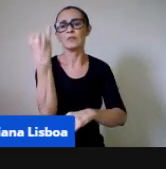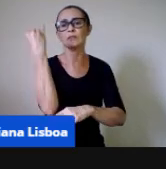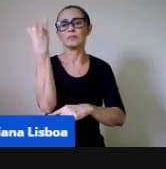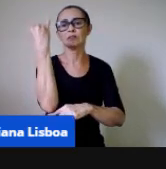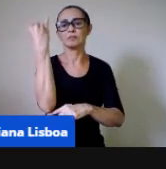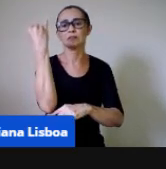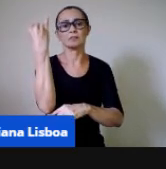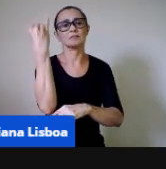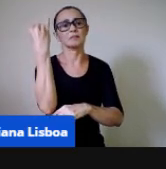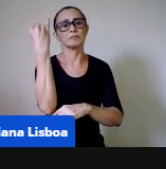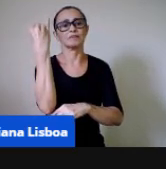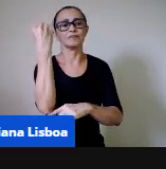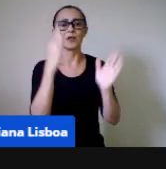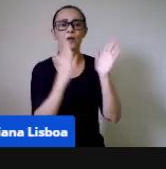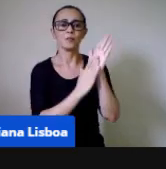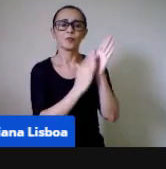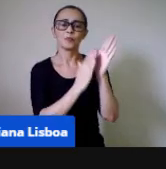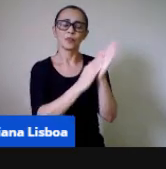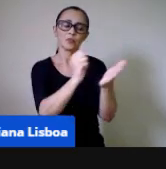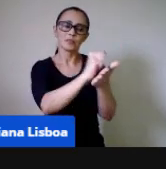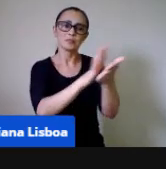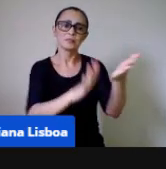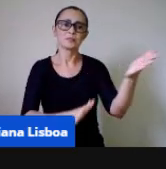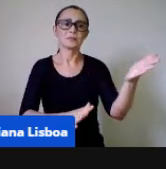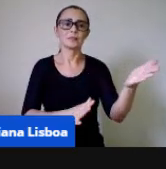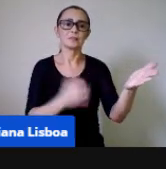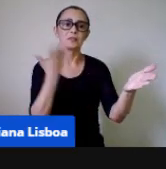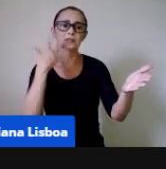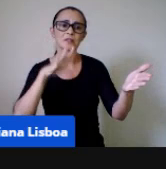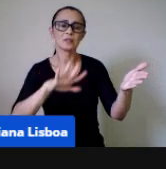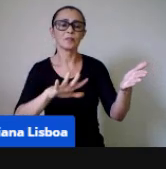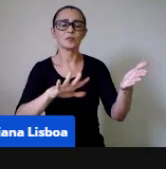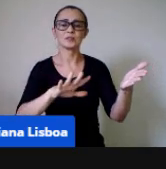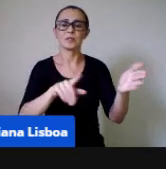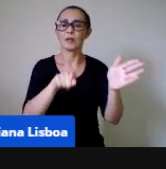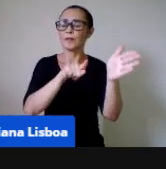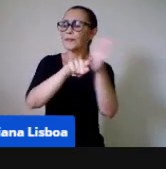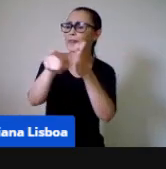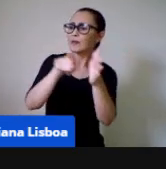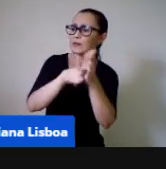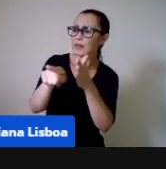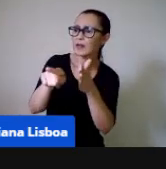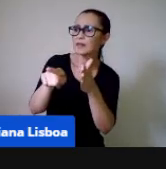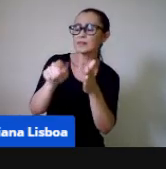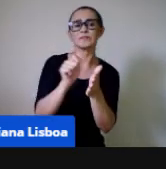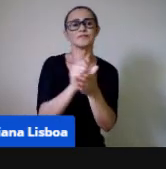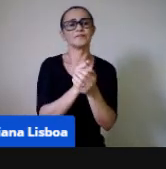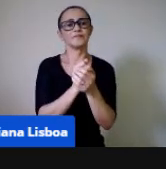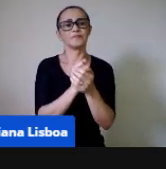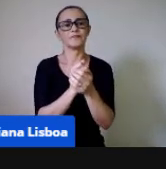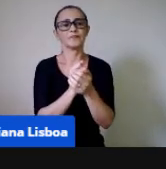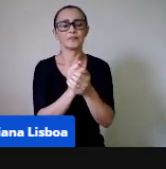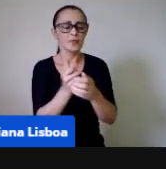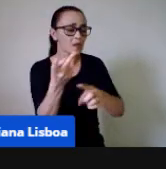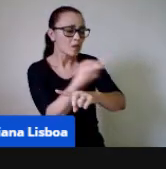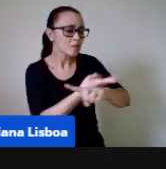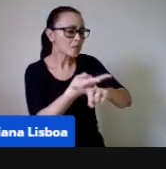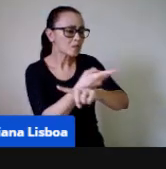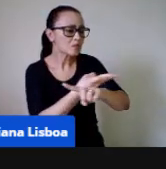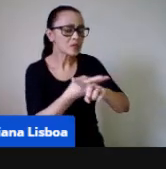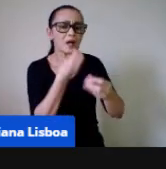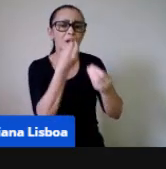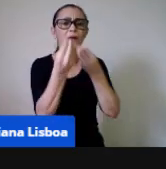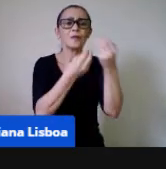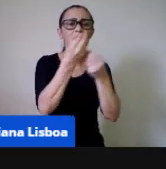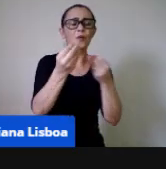propor atividades que as crianças possam fazer perguntas, né, elas possam procurar soluções